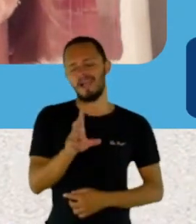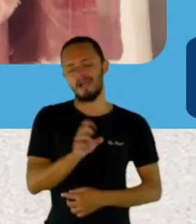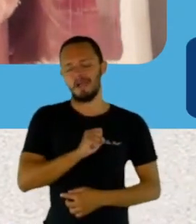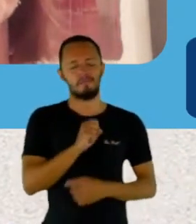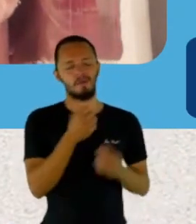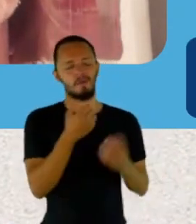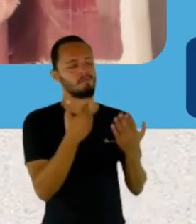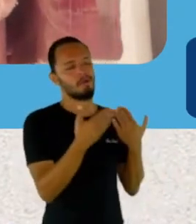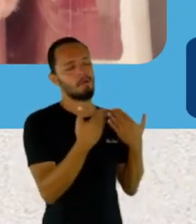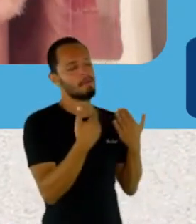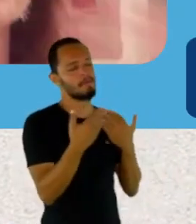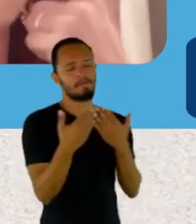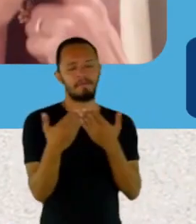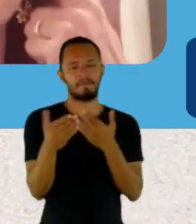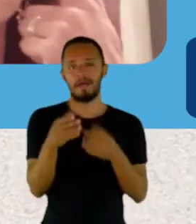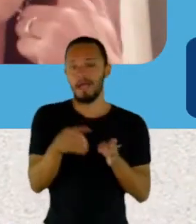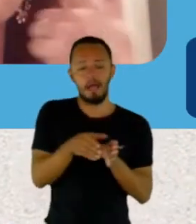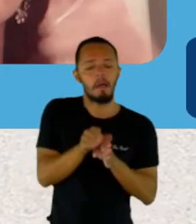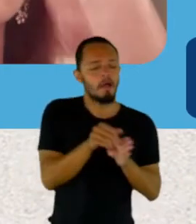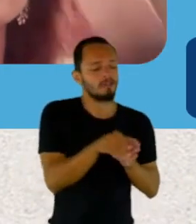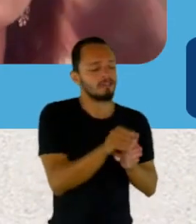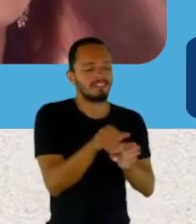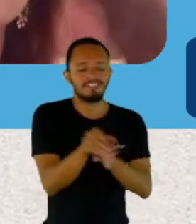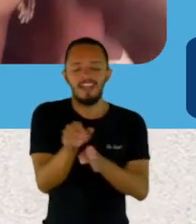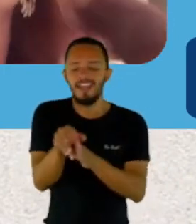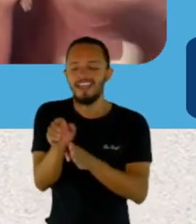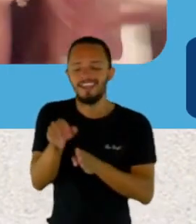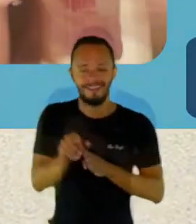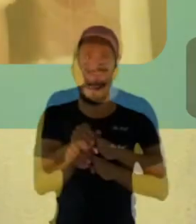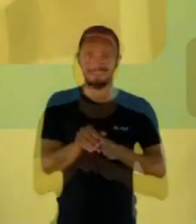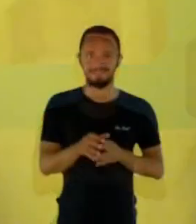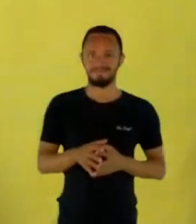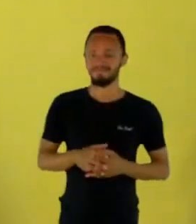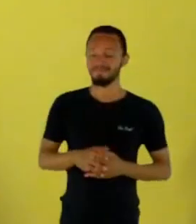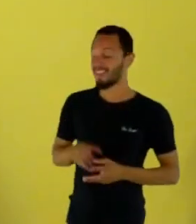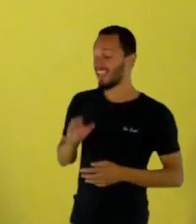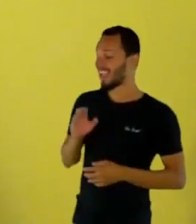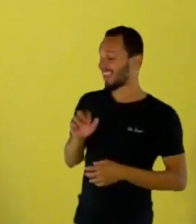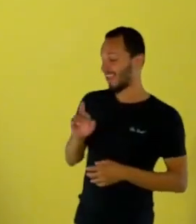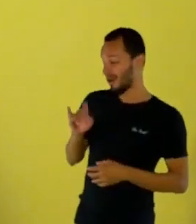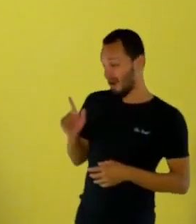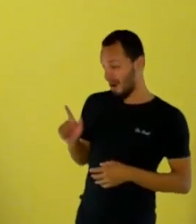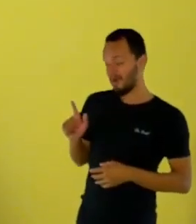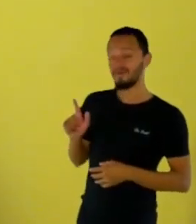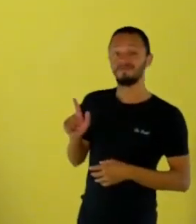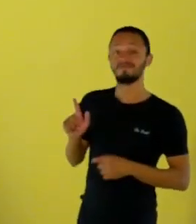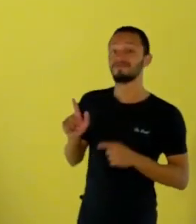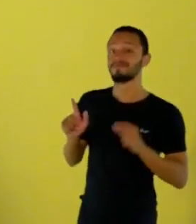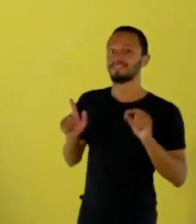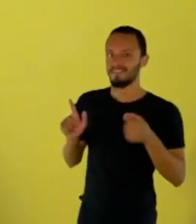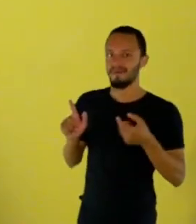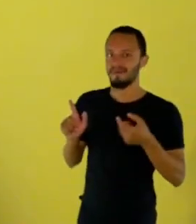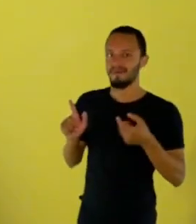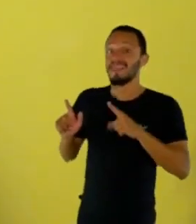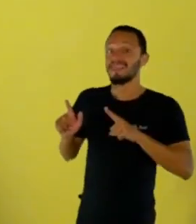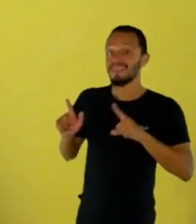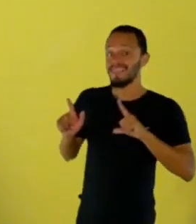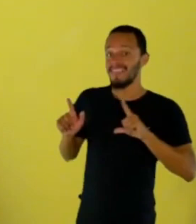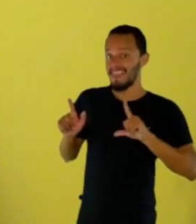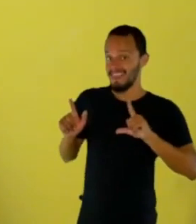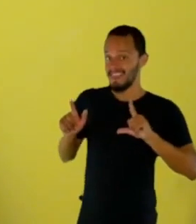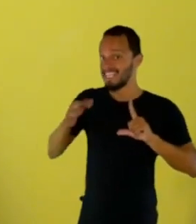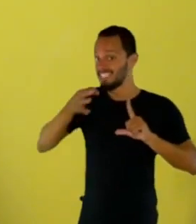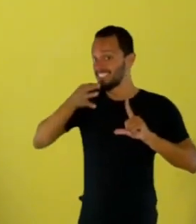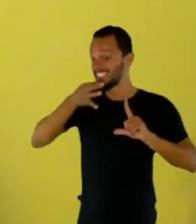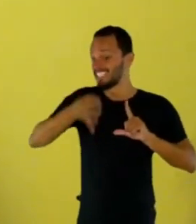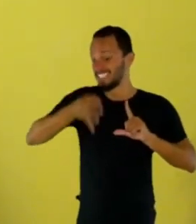Carol, e a partir do Dicas da Carol de imagem pessoal, você lançou